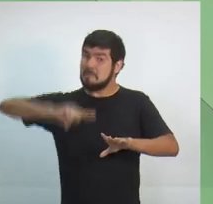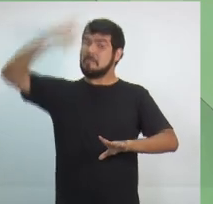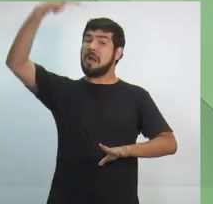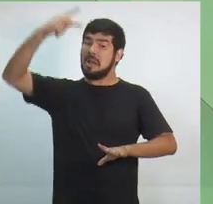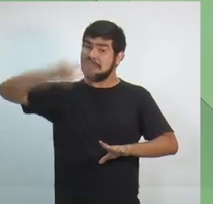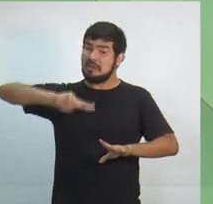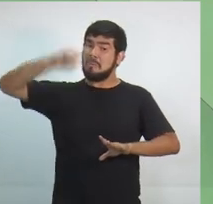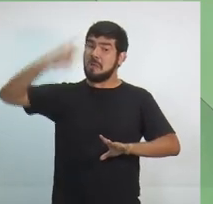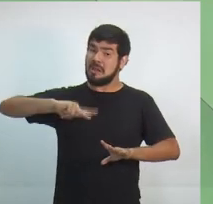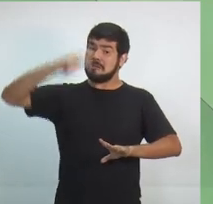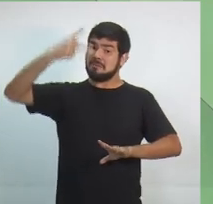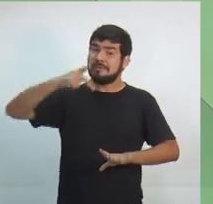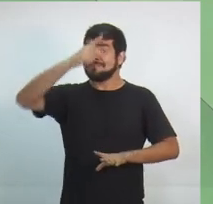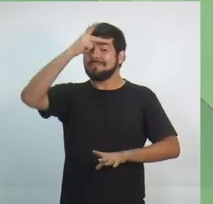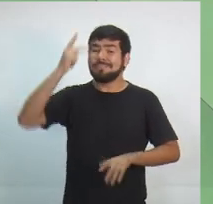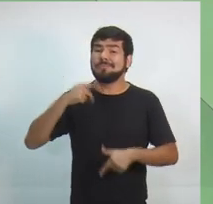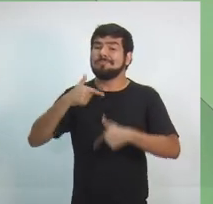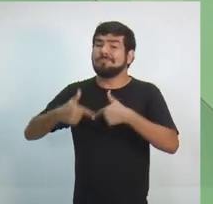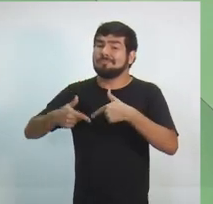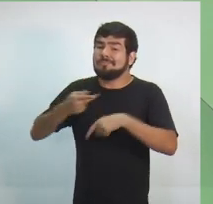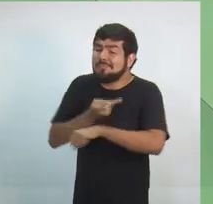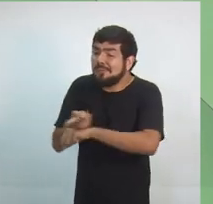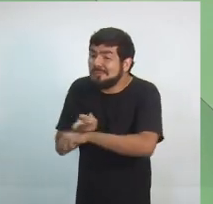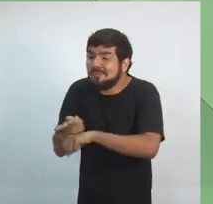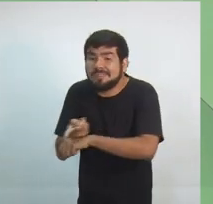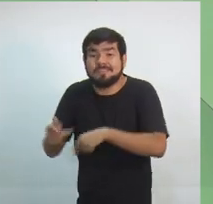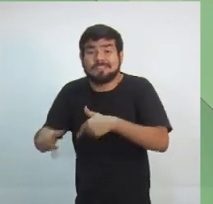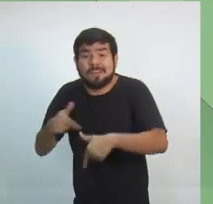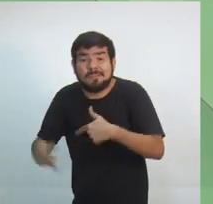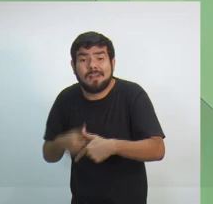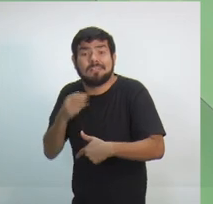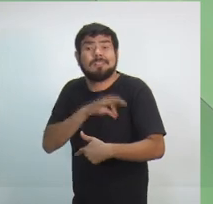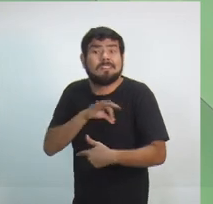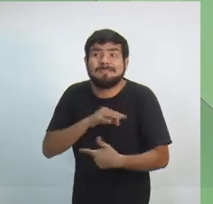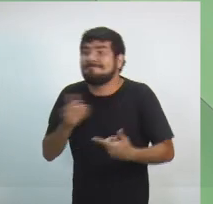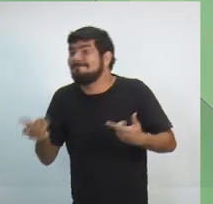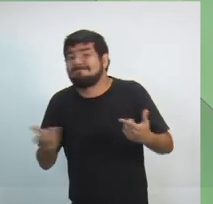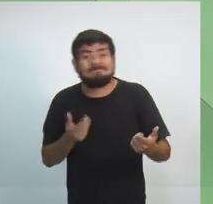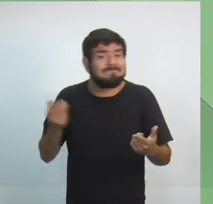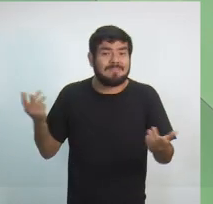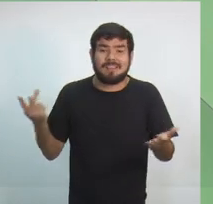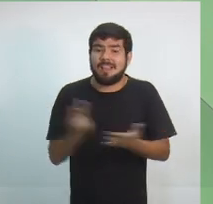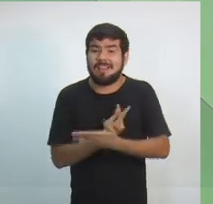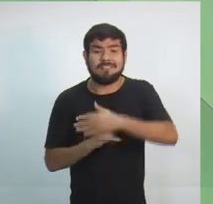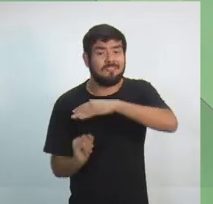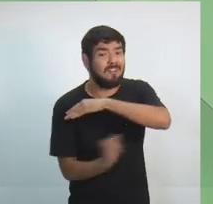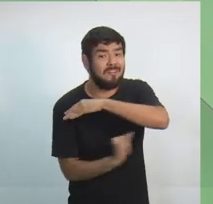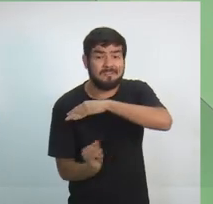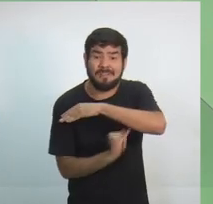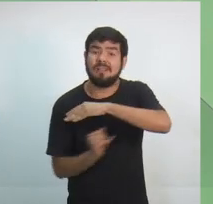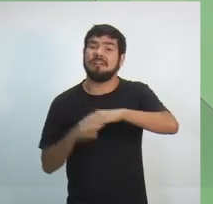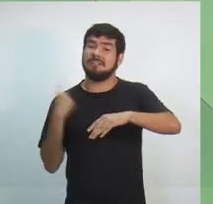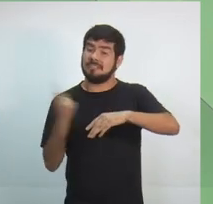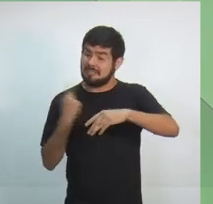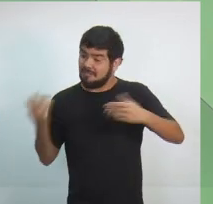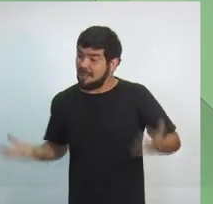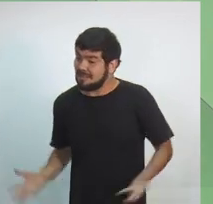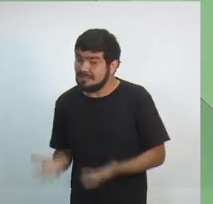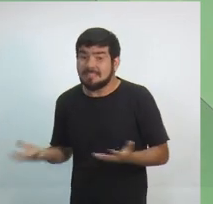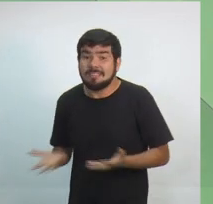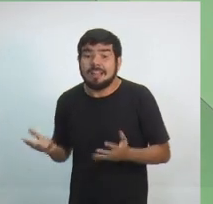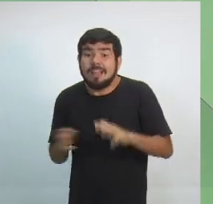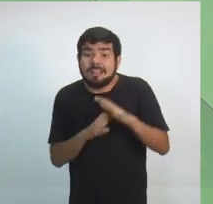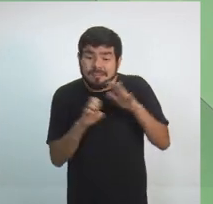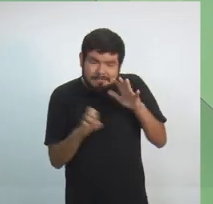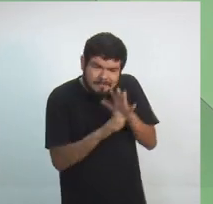emprego e renda na informalidade. E nós temos que fazer, capacitar essas pessoas. O nosso projeto também, nós vamos incentivar as micro e